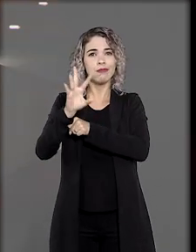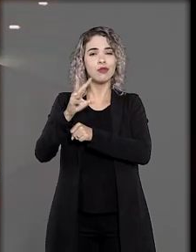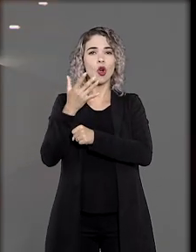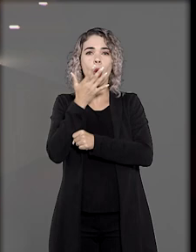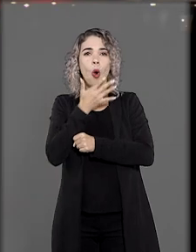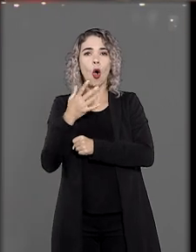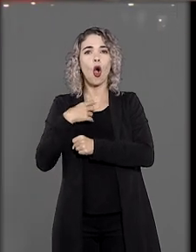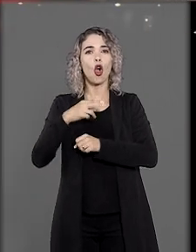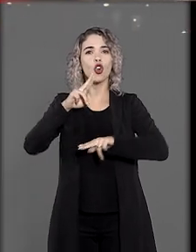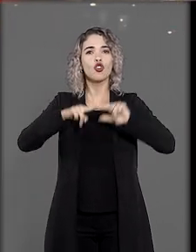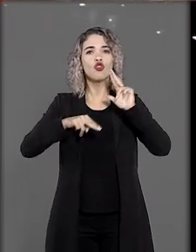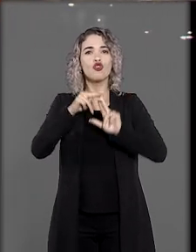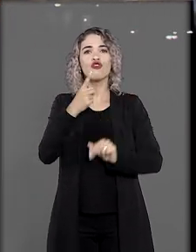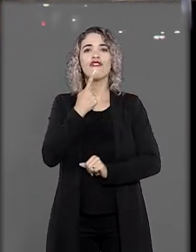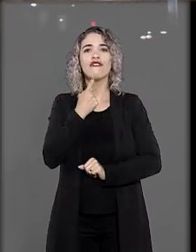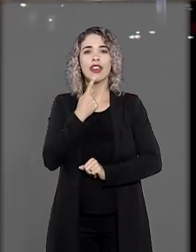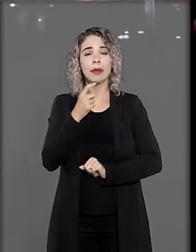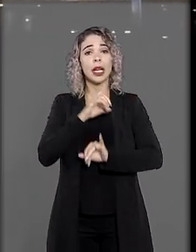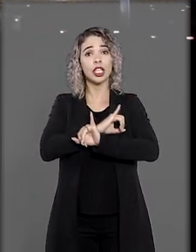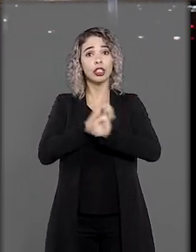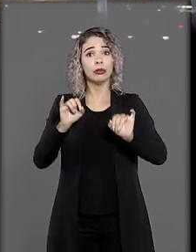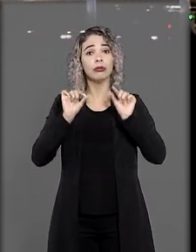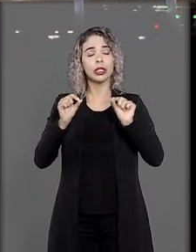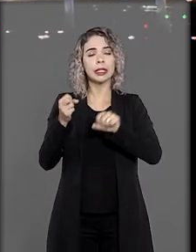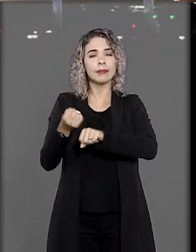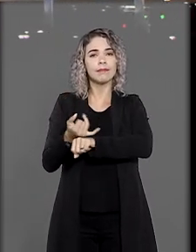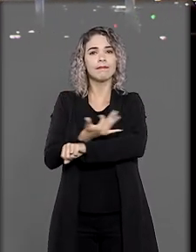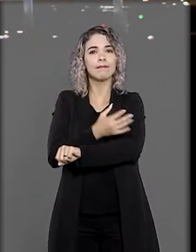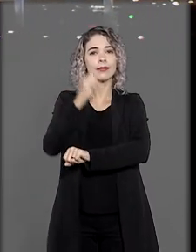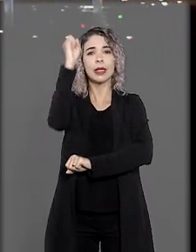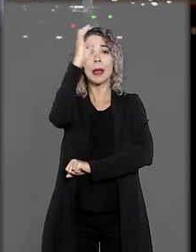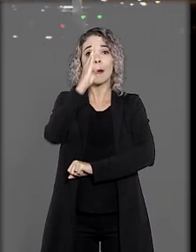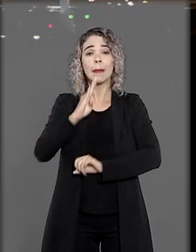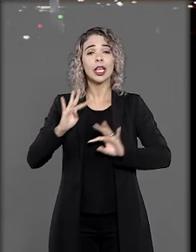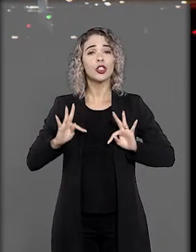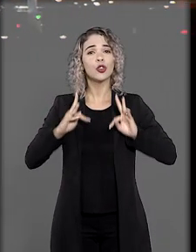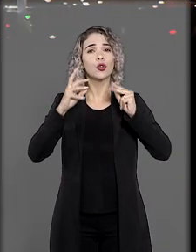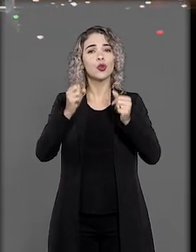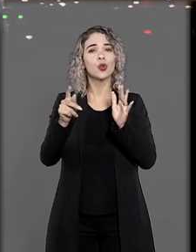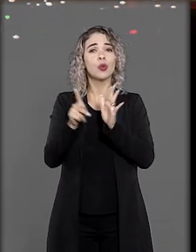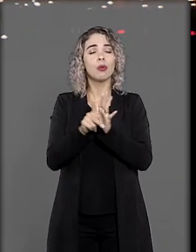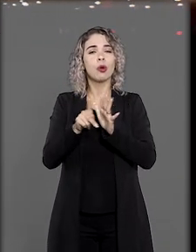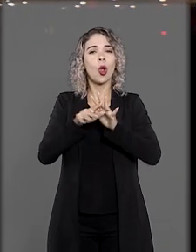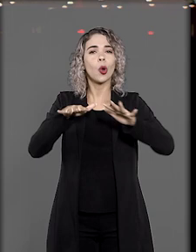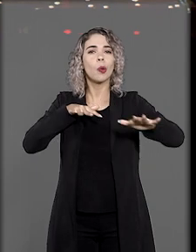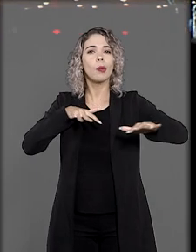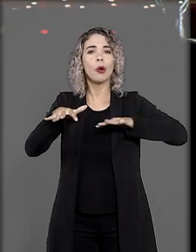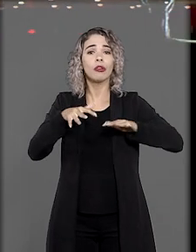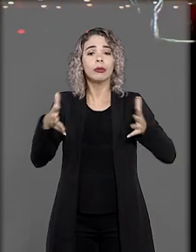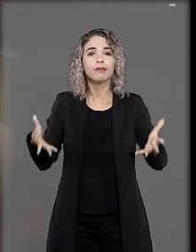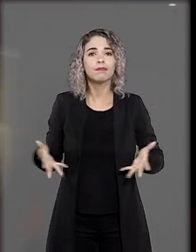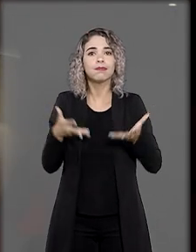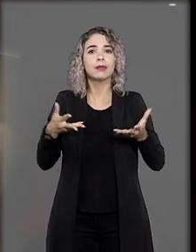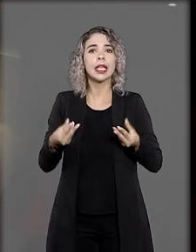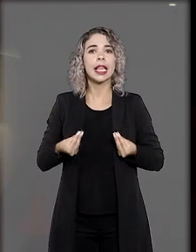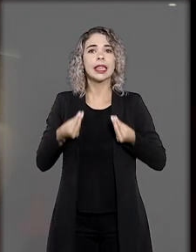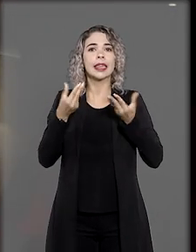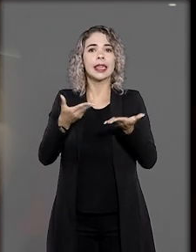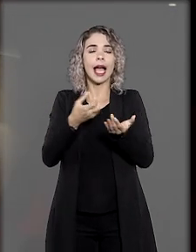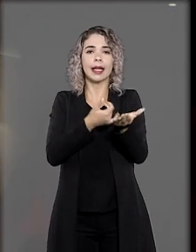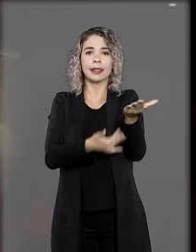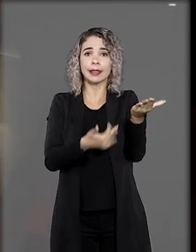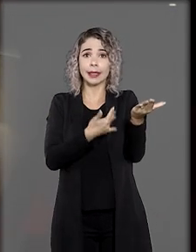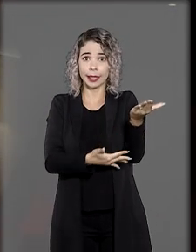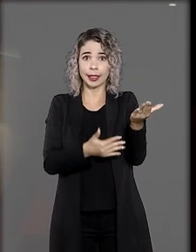iluminado nas cores do junho vermelho, uma campanha que sensibiliza o Brasil inteiro para se mobilizar em favor